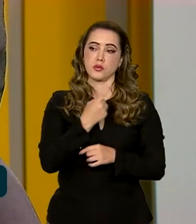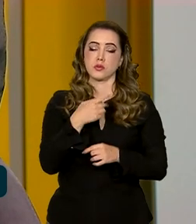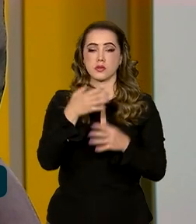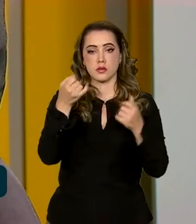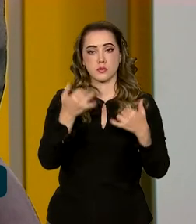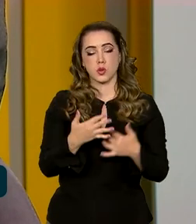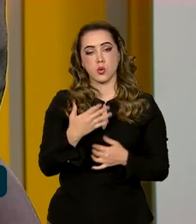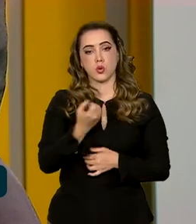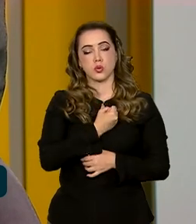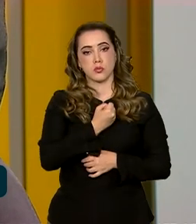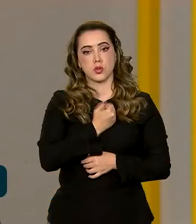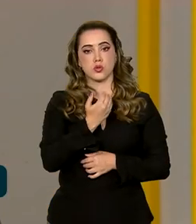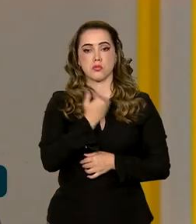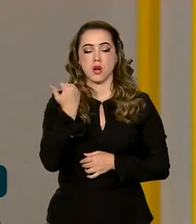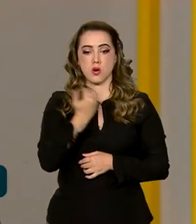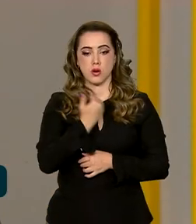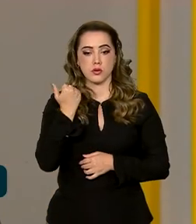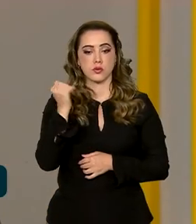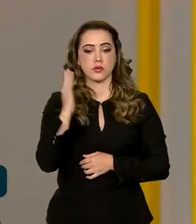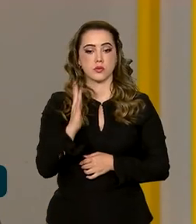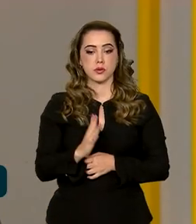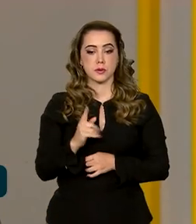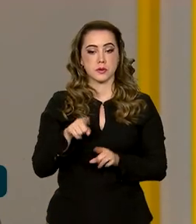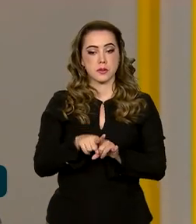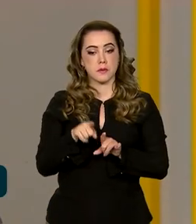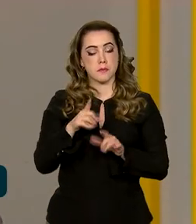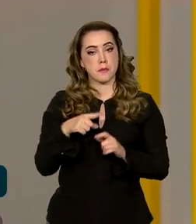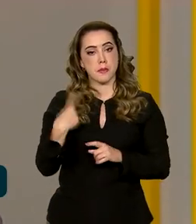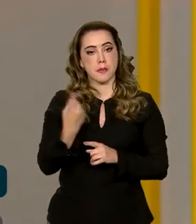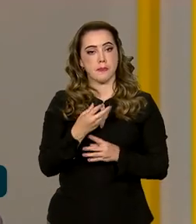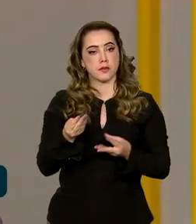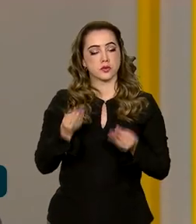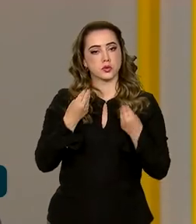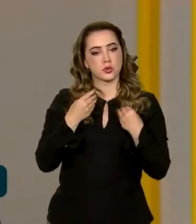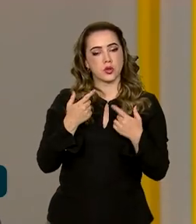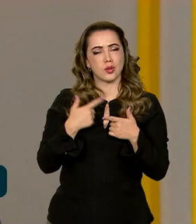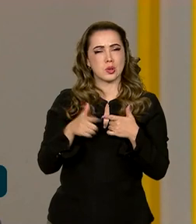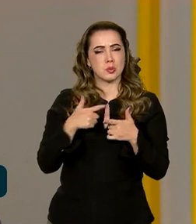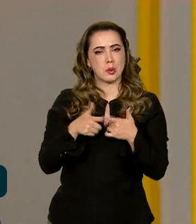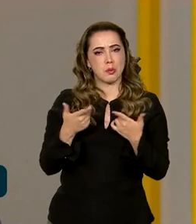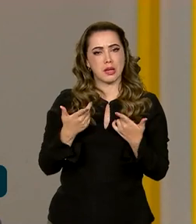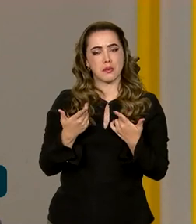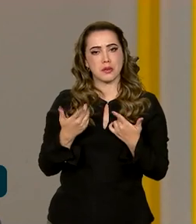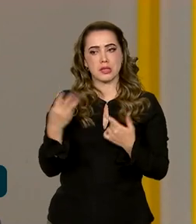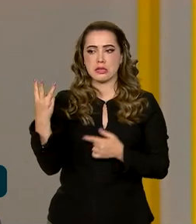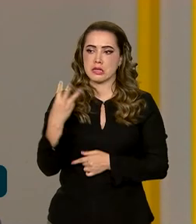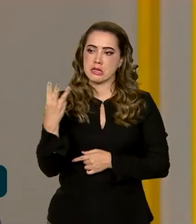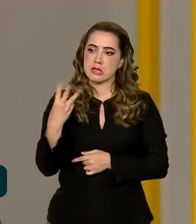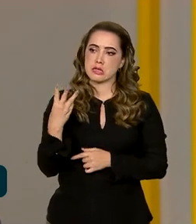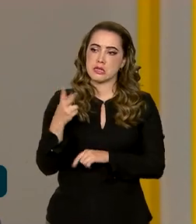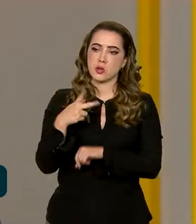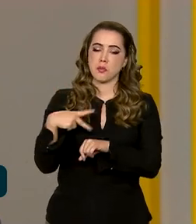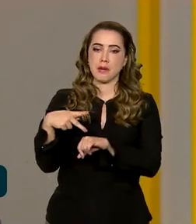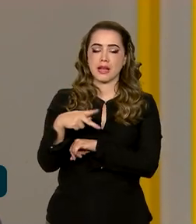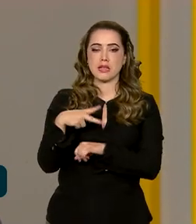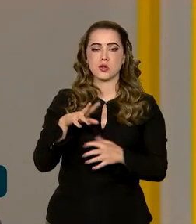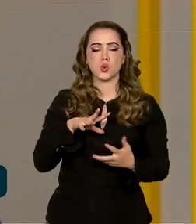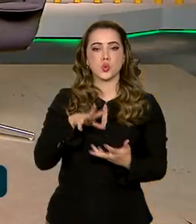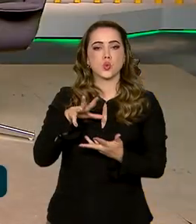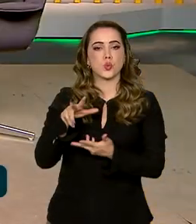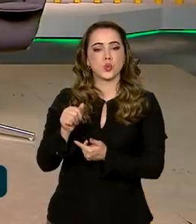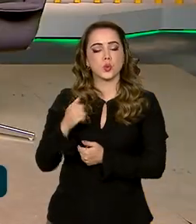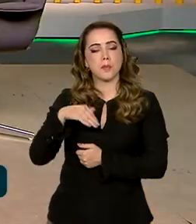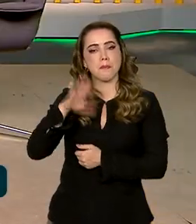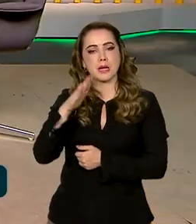A quantidade de mortes no trânsito no Brasil nos coloca na incômoda posição de terceiro lugar no mundo